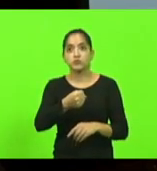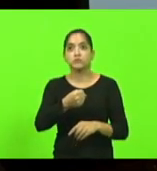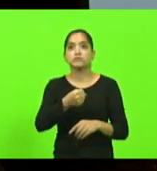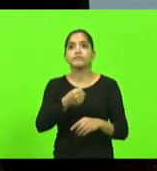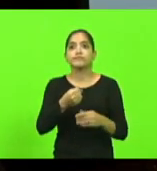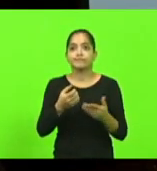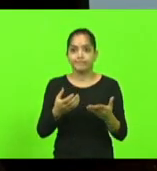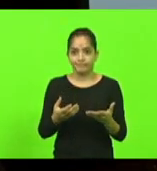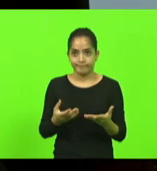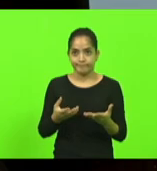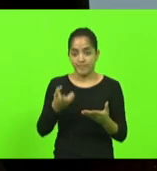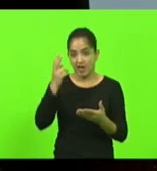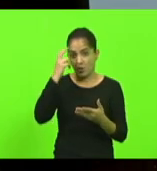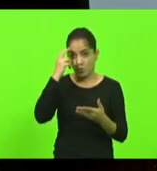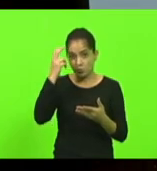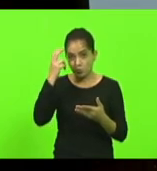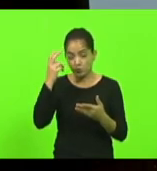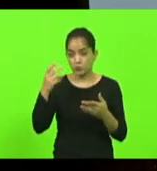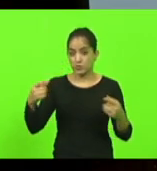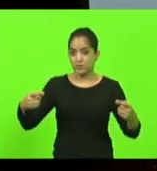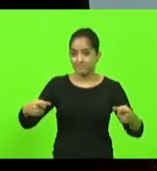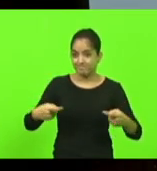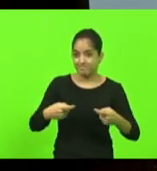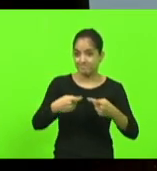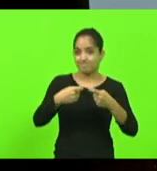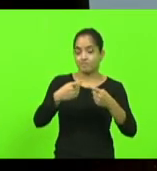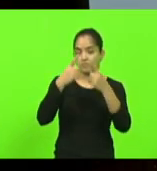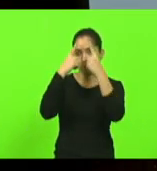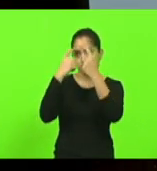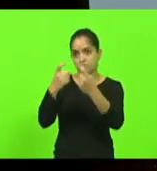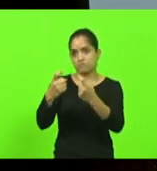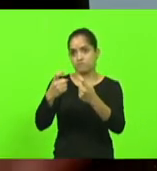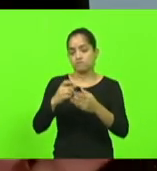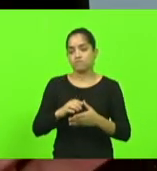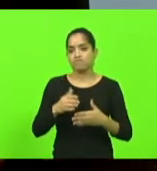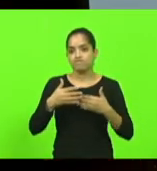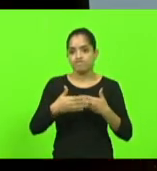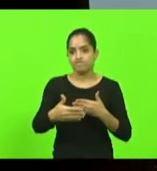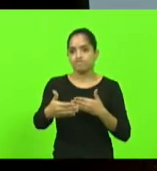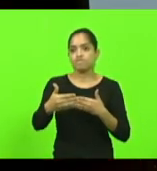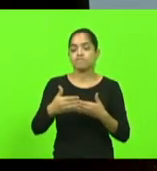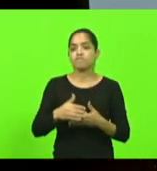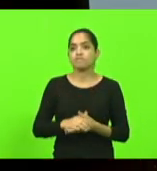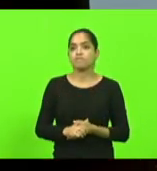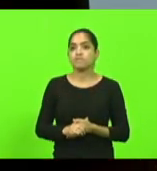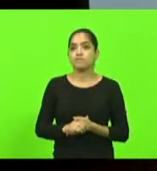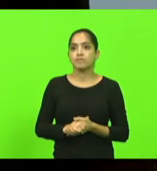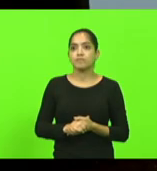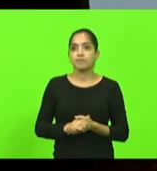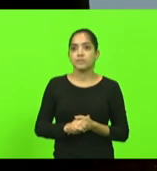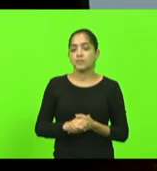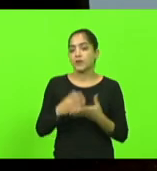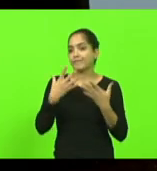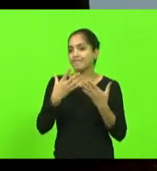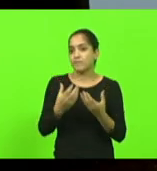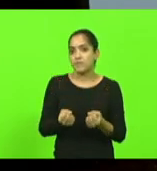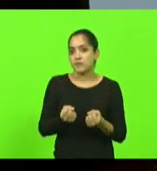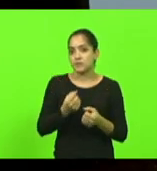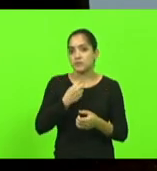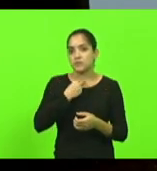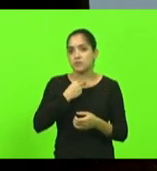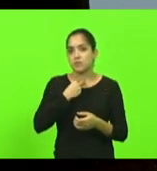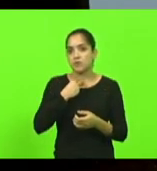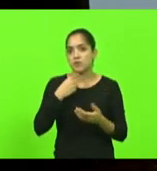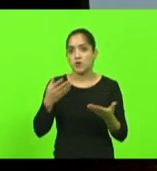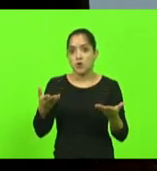a cultura da guerra e da violência. Inadmissível no século em